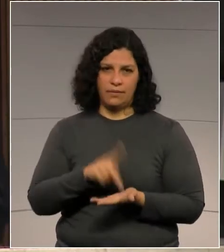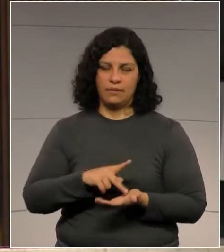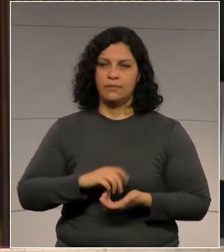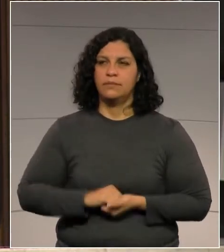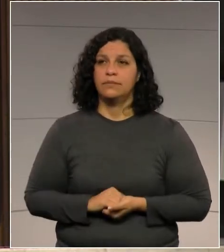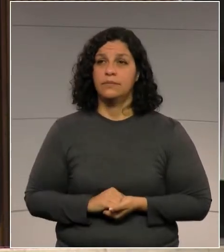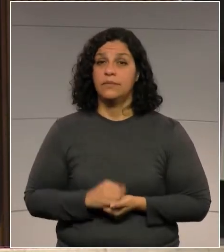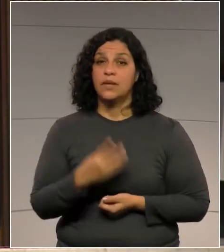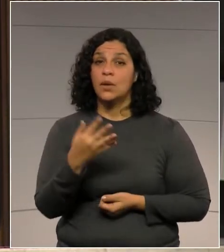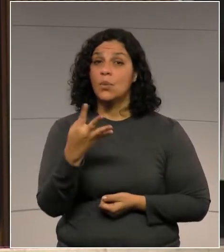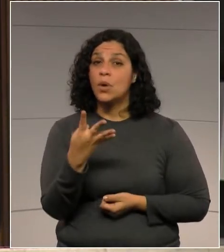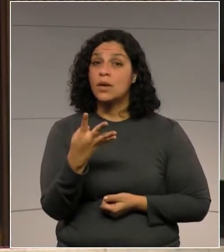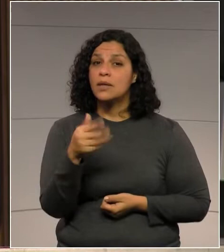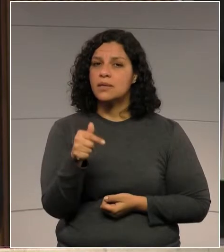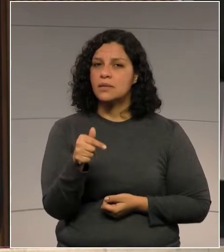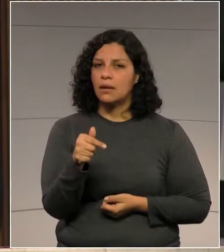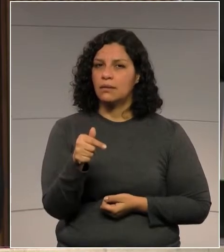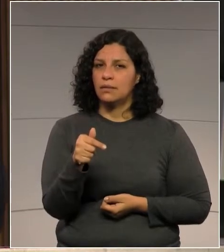É 47.